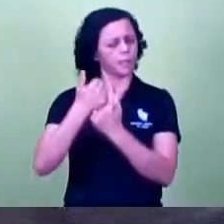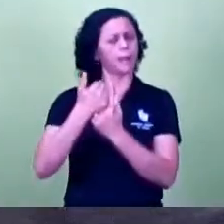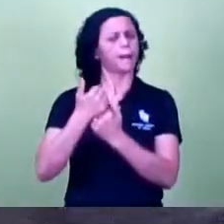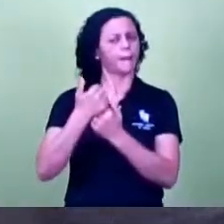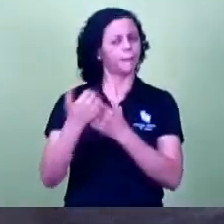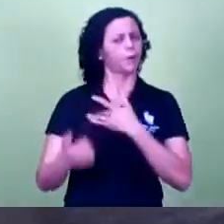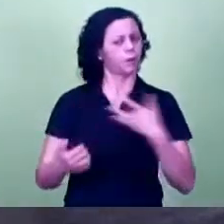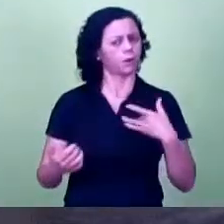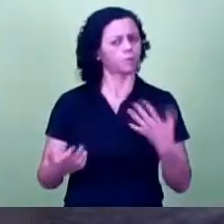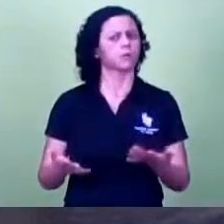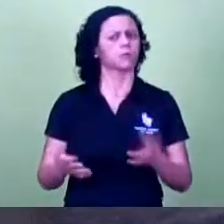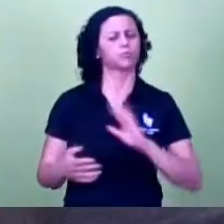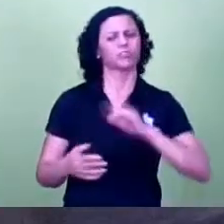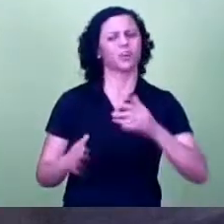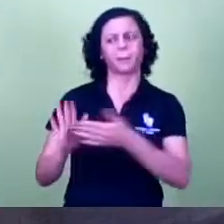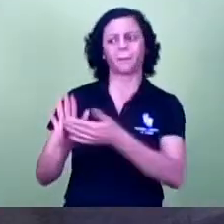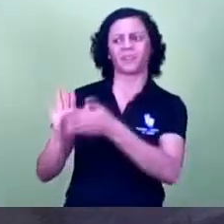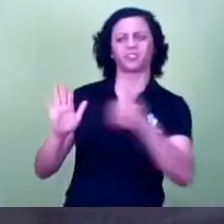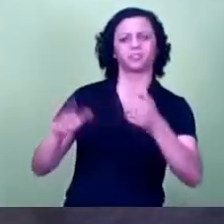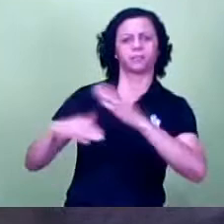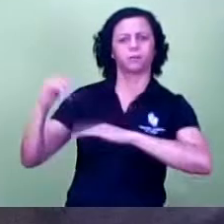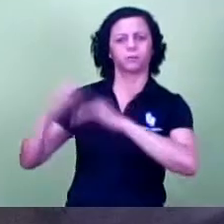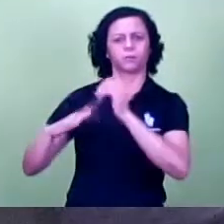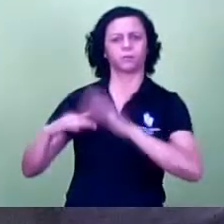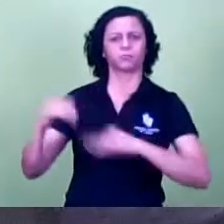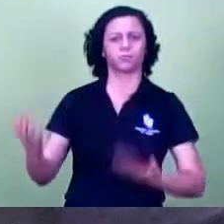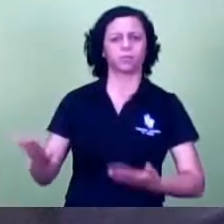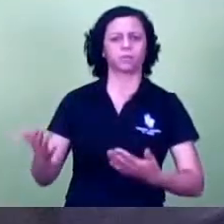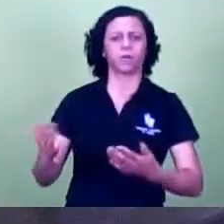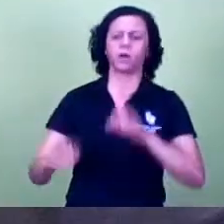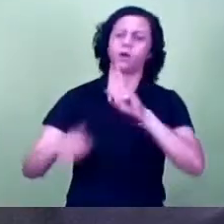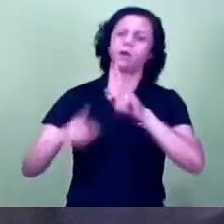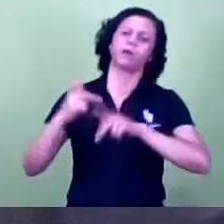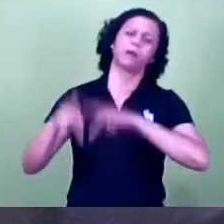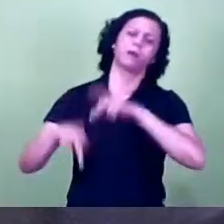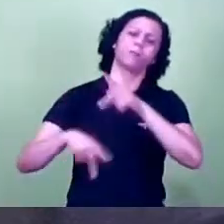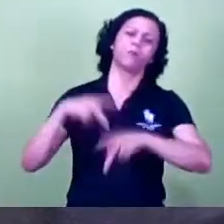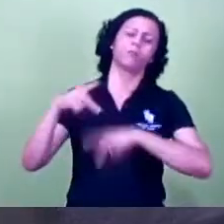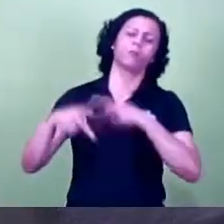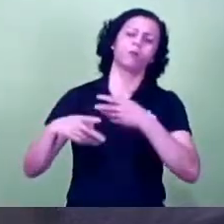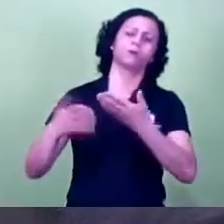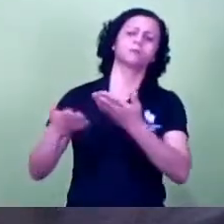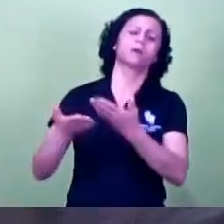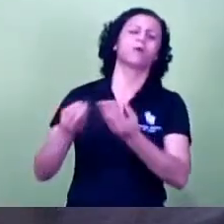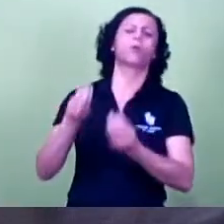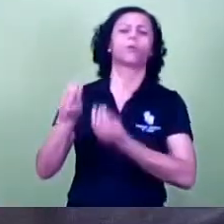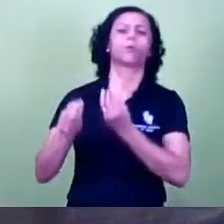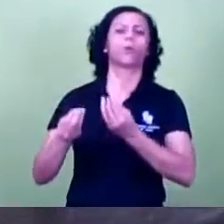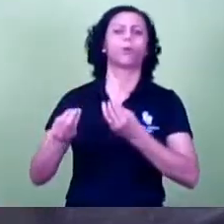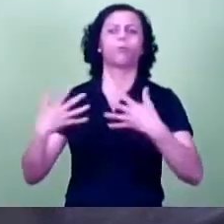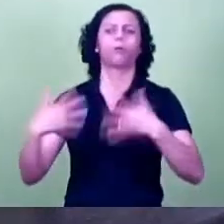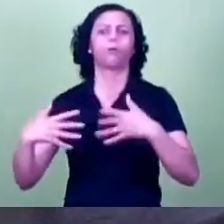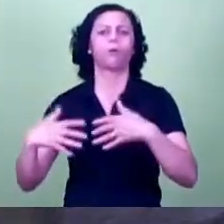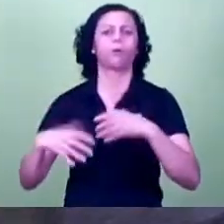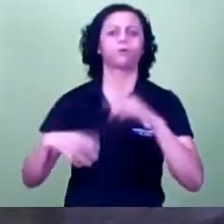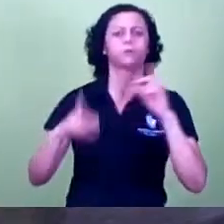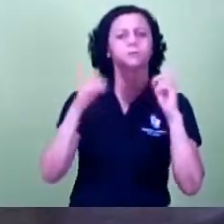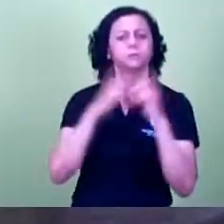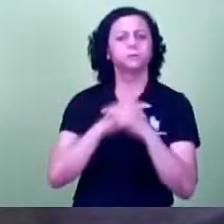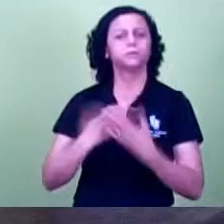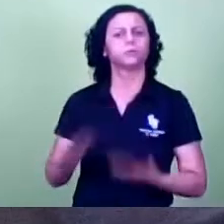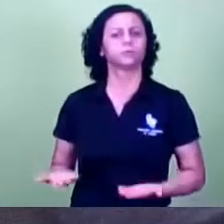profissionais e deixando aí a população em situação né com mais dificuldade ainda